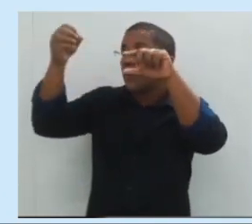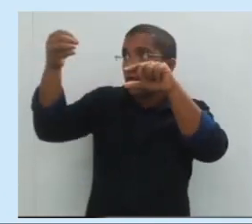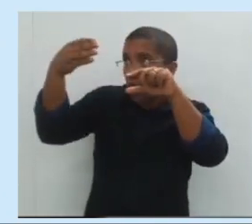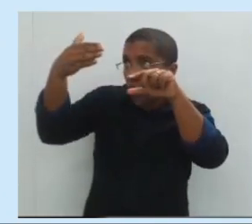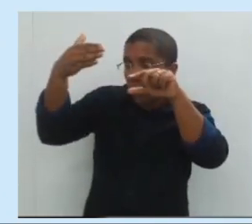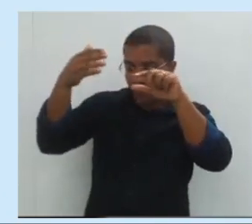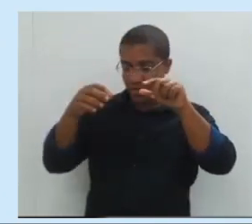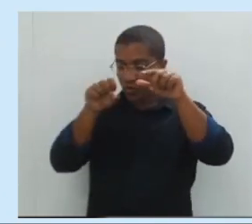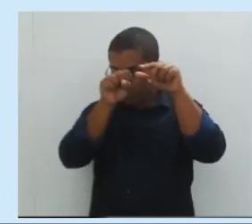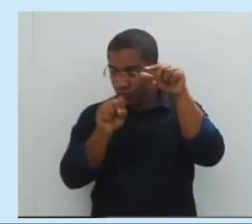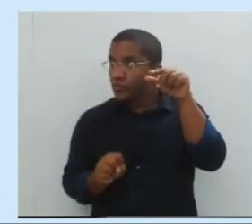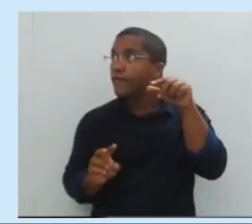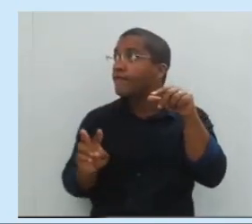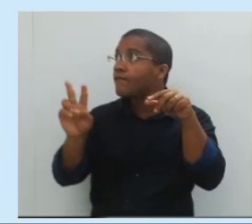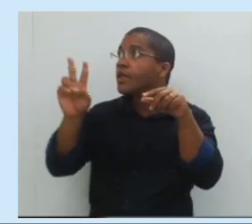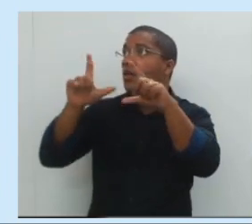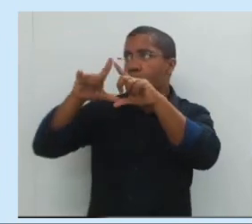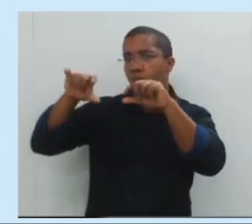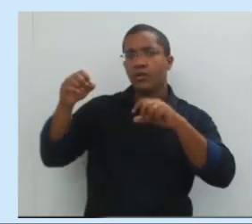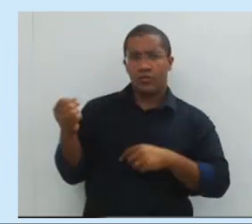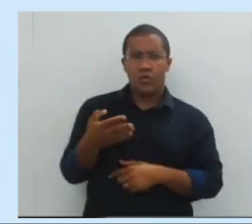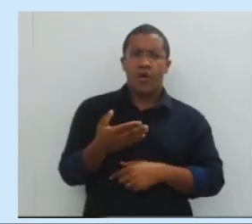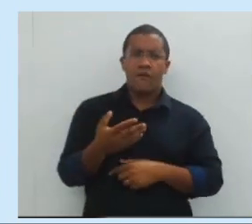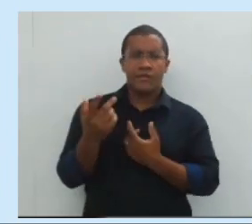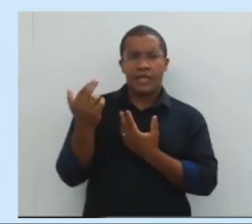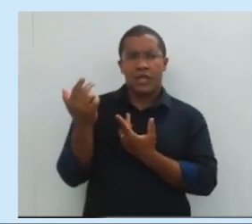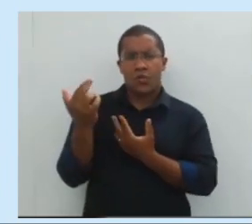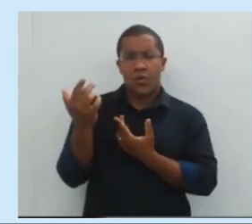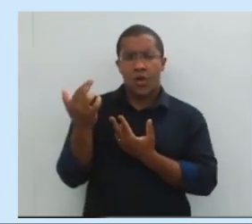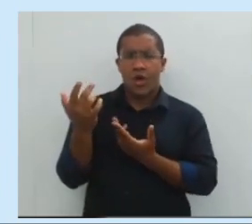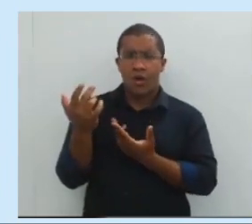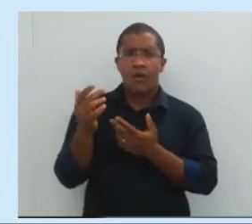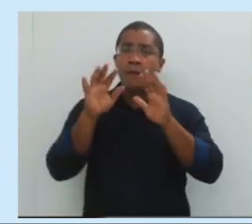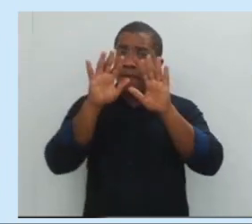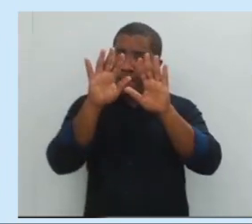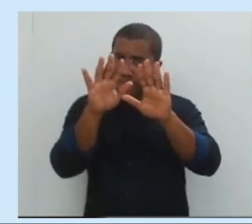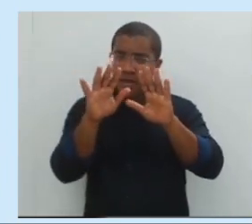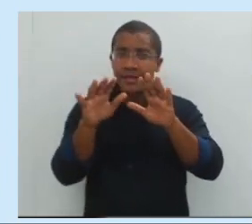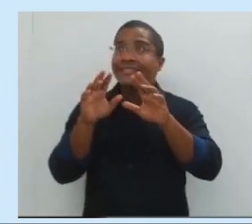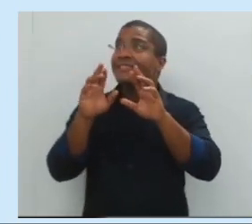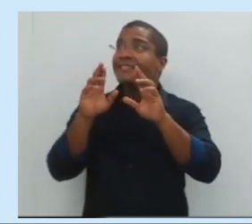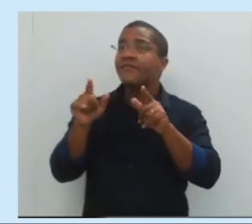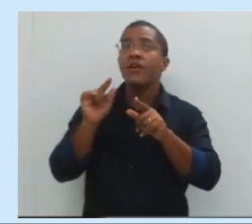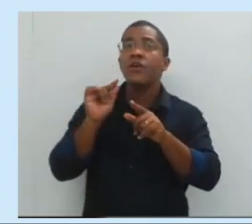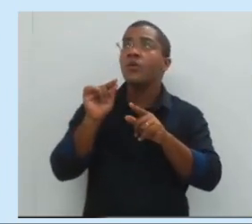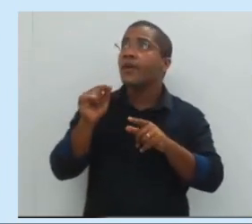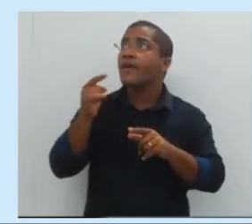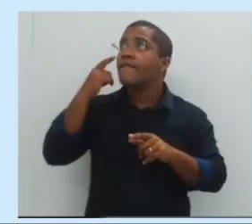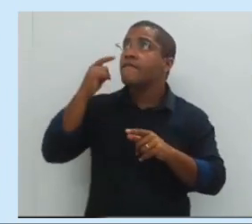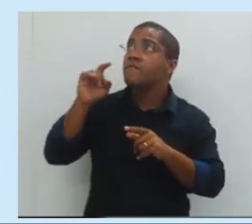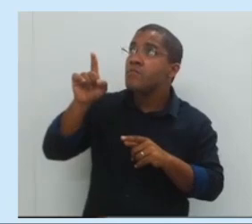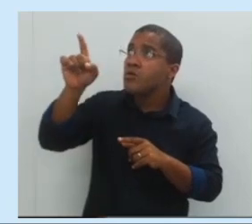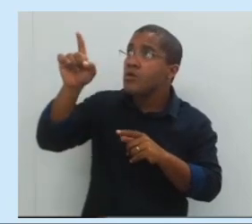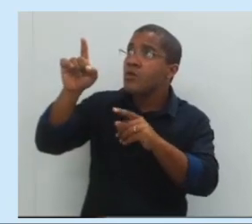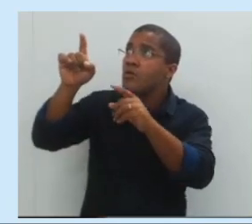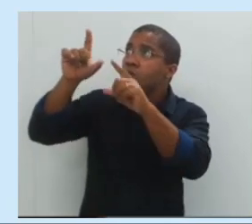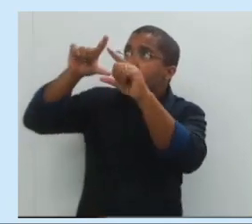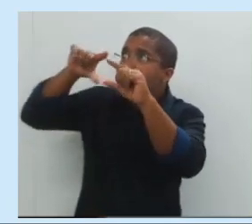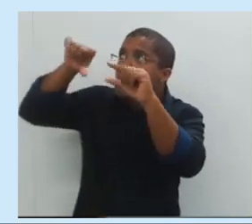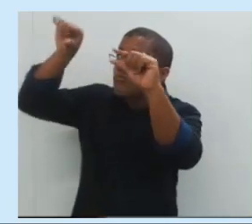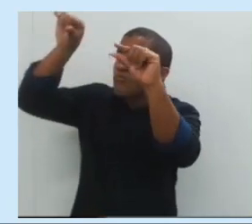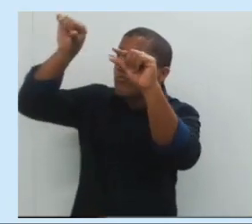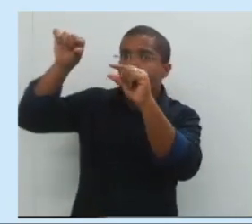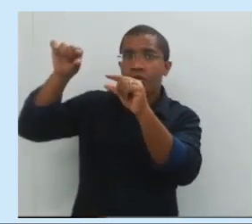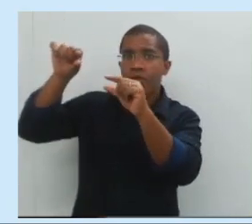lua nova no hemisfério sul. A diferença é a imagem. Como eu vou ver? Por quê? Porque o